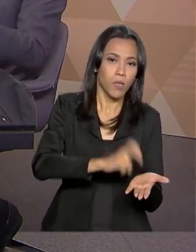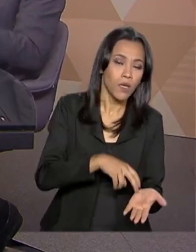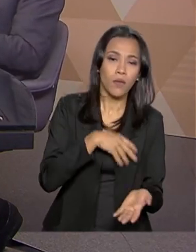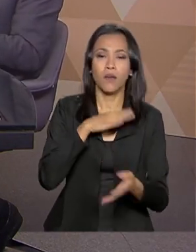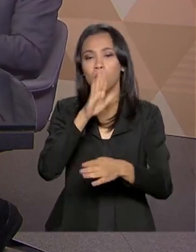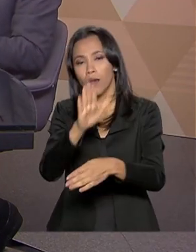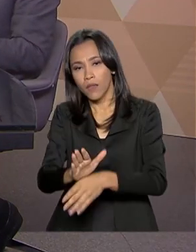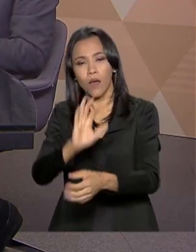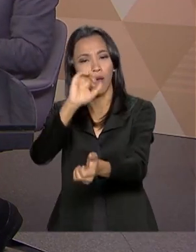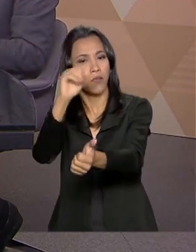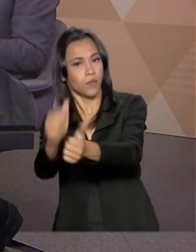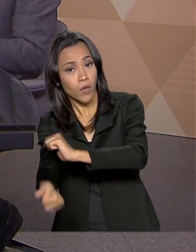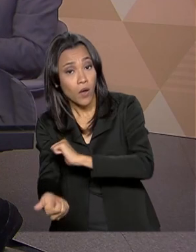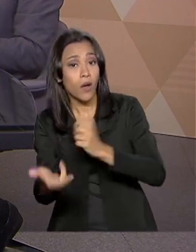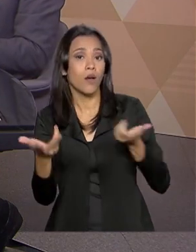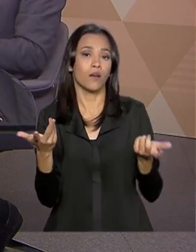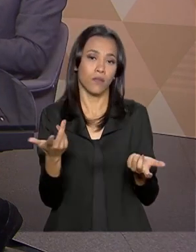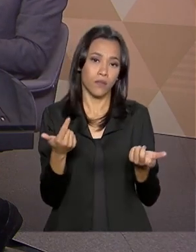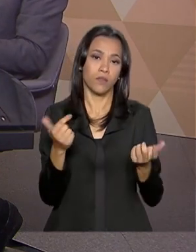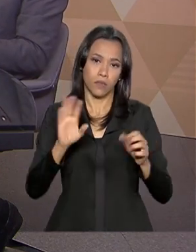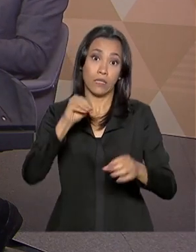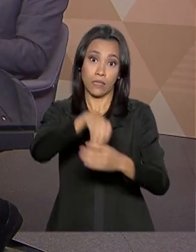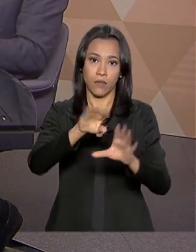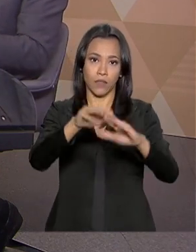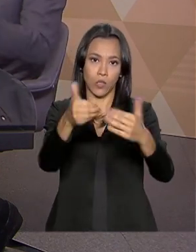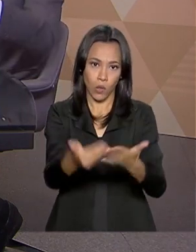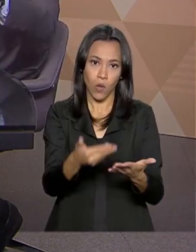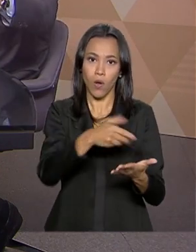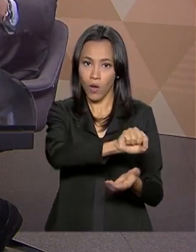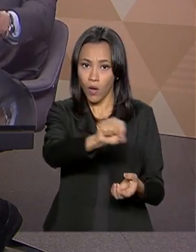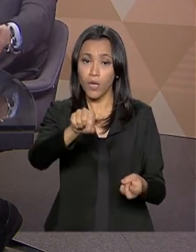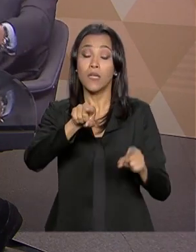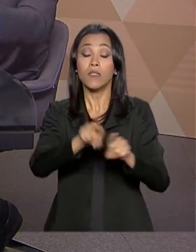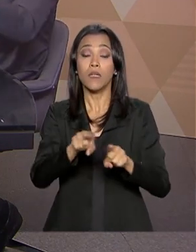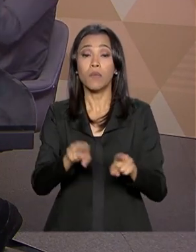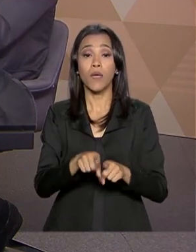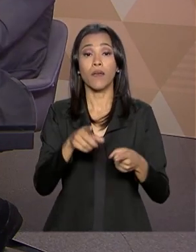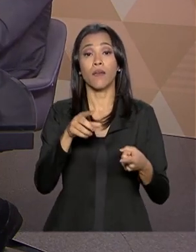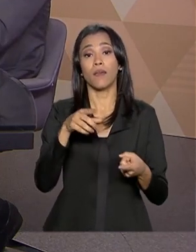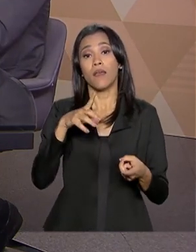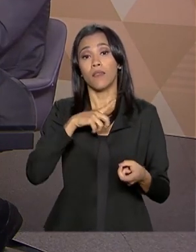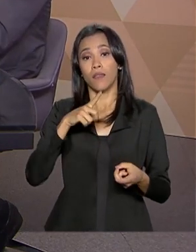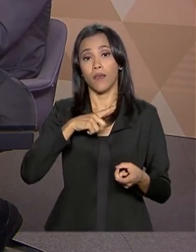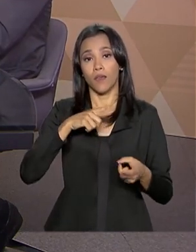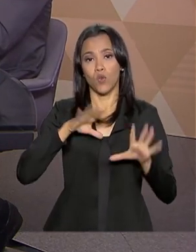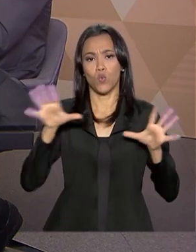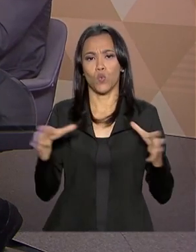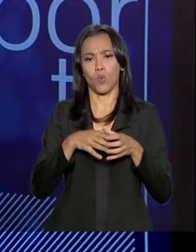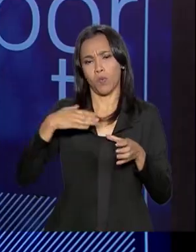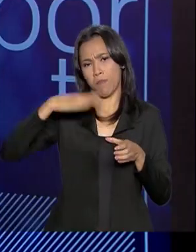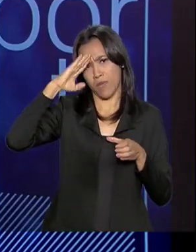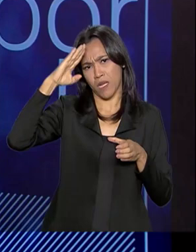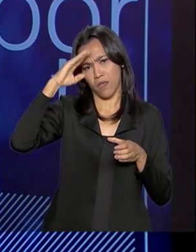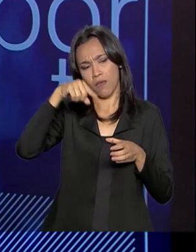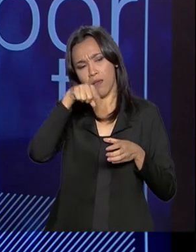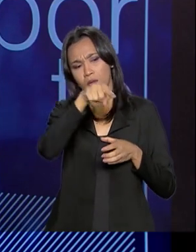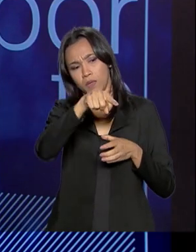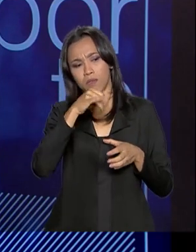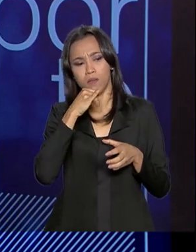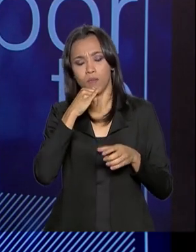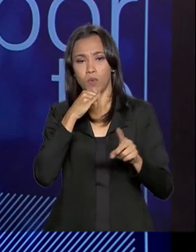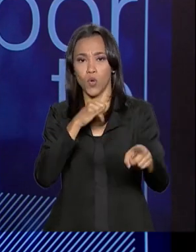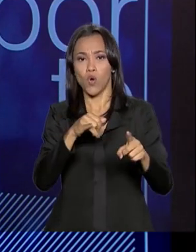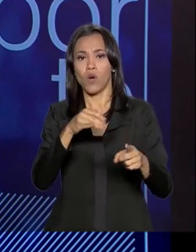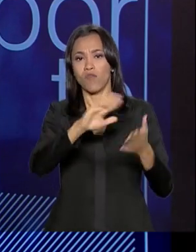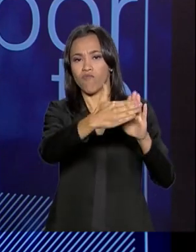Profesp, que é um programa nosso também com unidades militares, que a gente tira o menino da favela para ele participar de programas